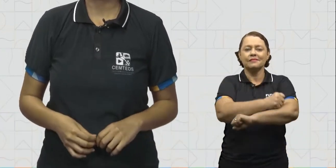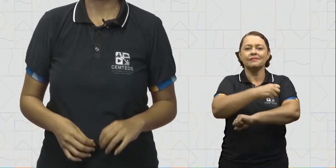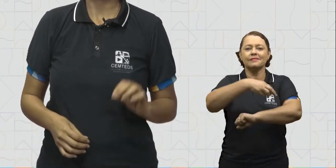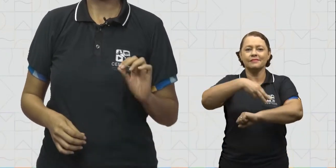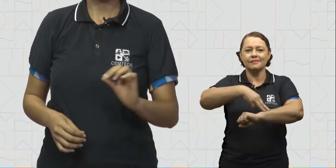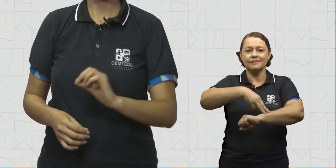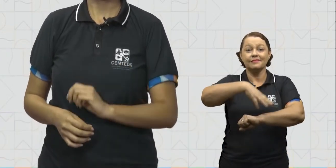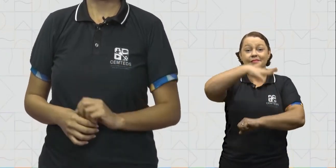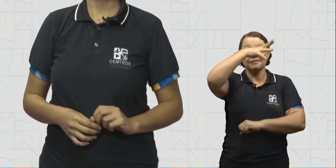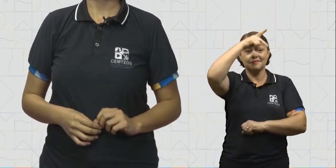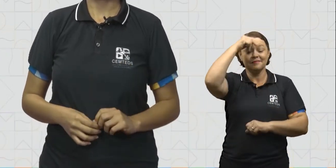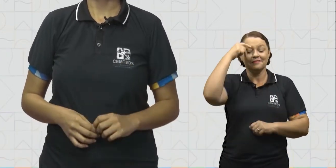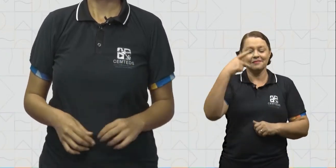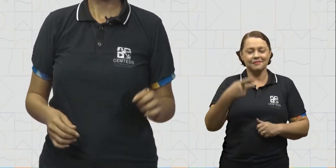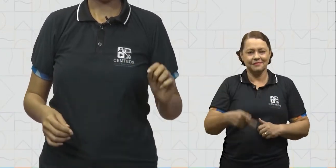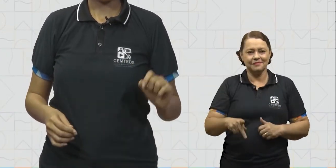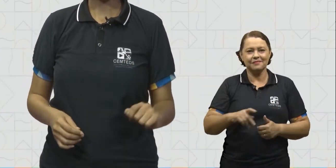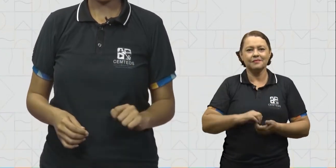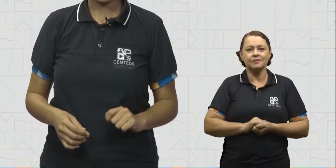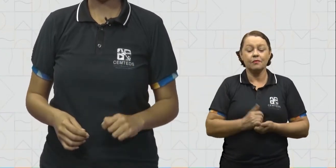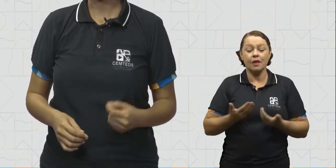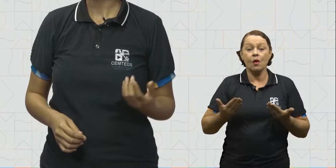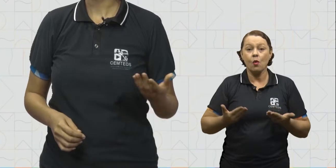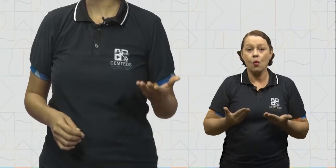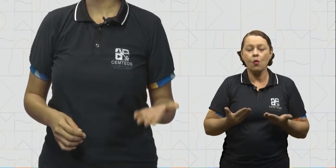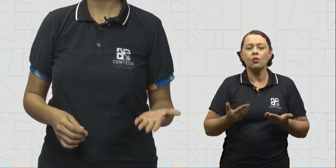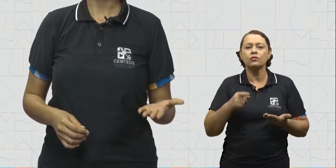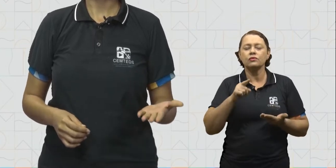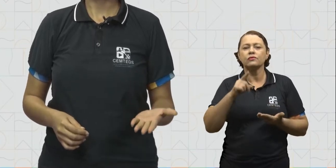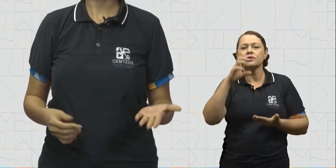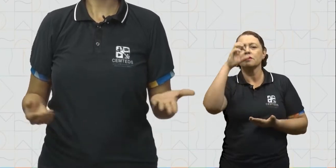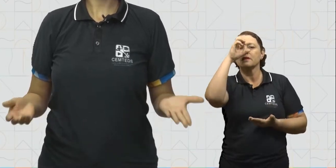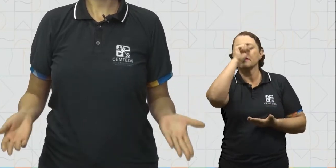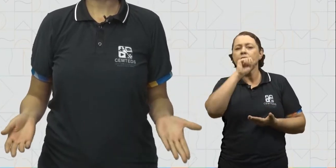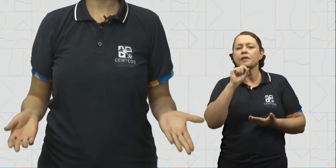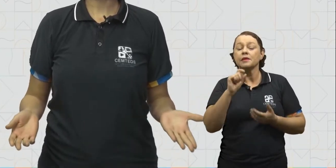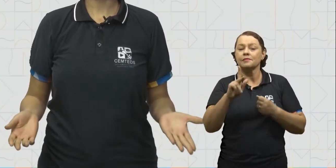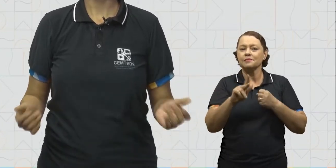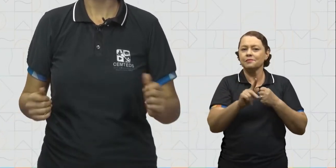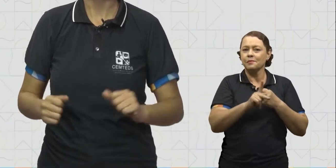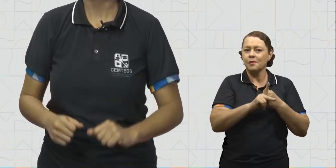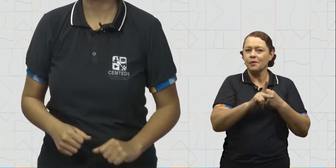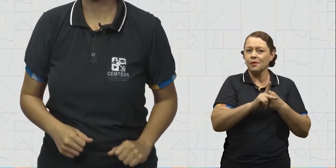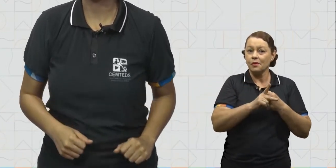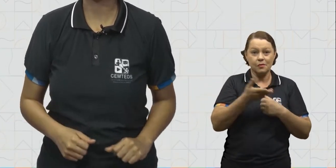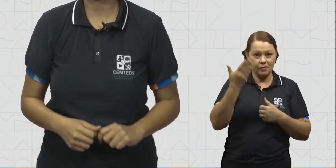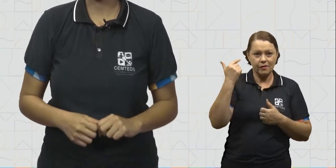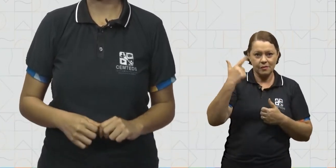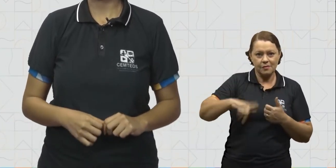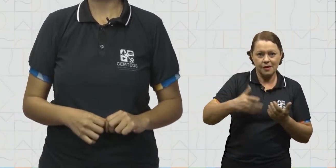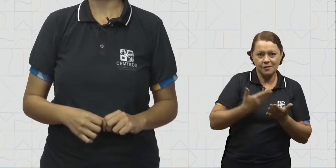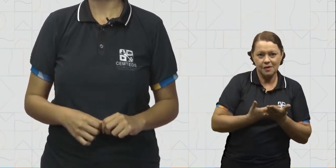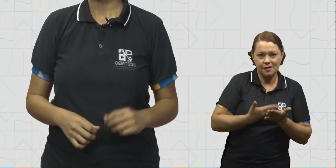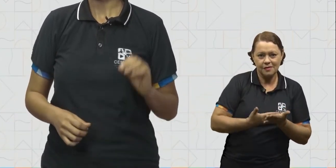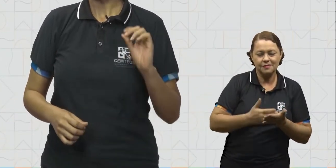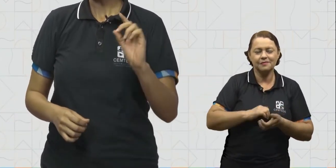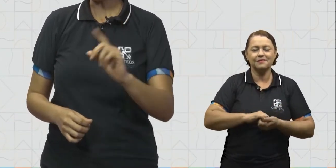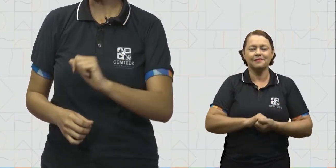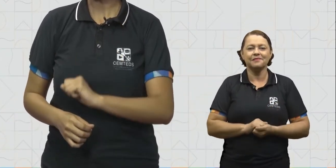Educacionais da CEMED Manaus. Nesta aula, você aprenderá sobre pronomes. Partiu para mais uma aula?